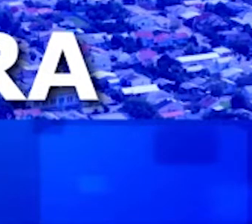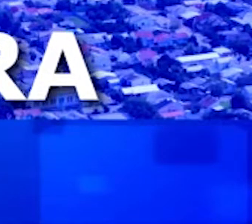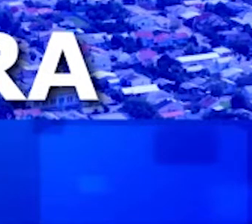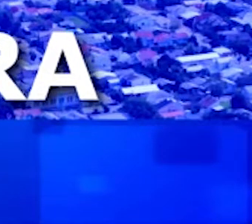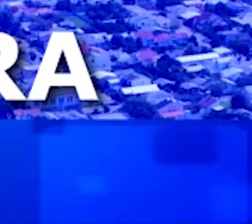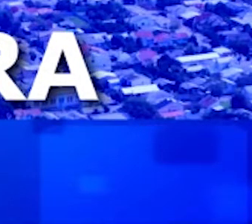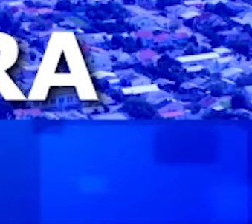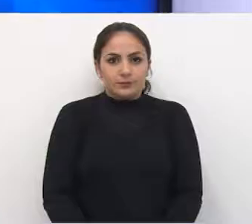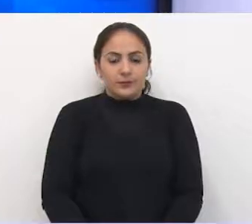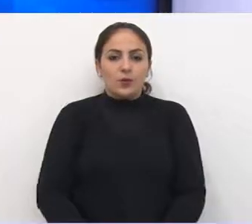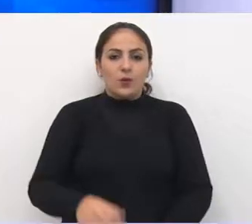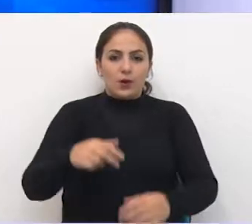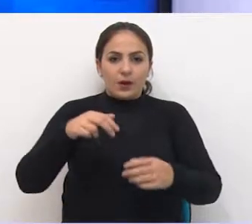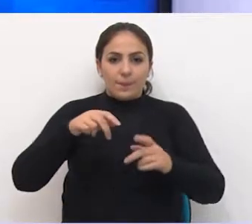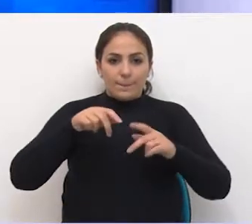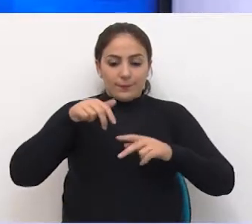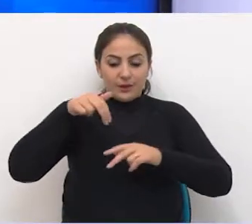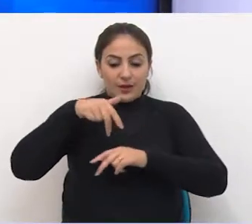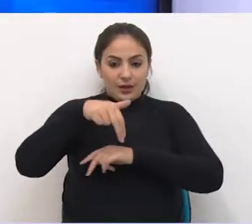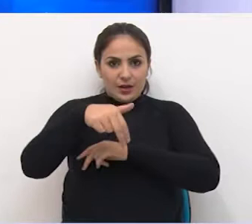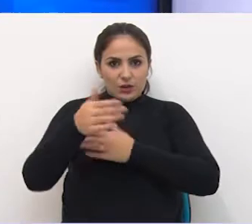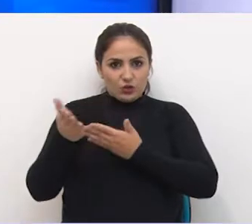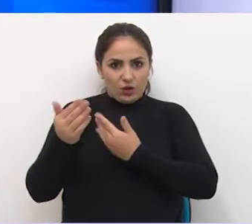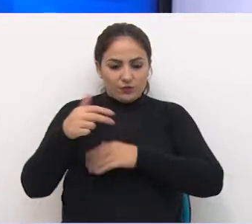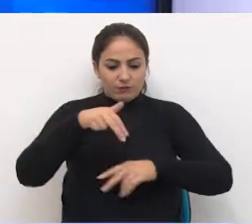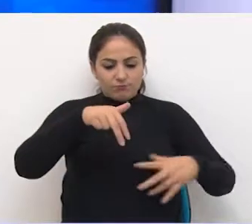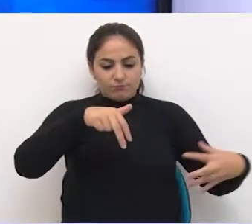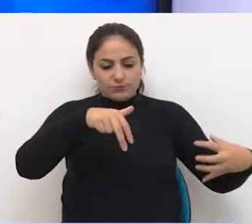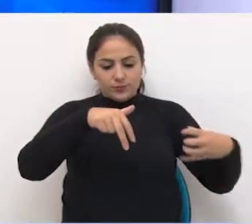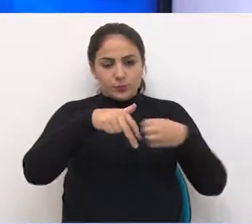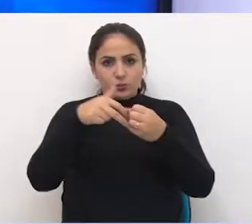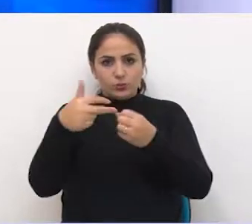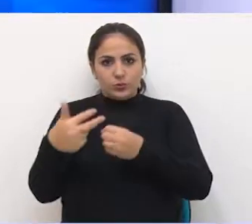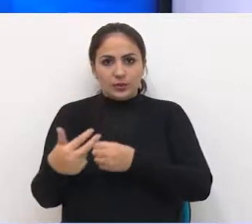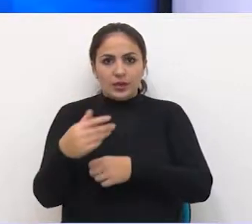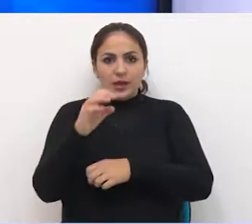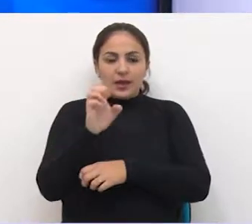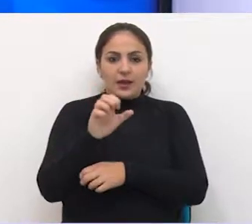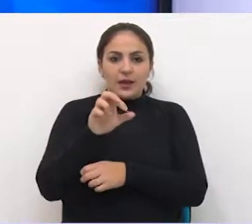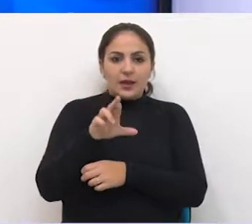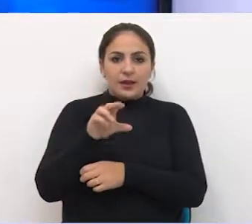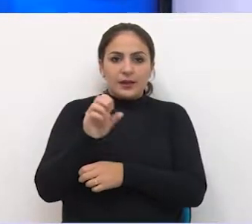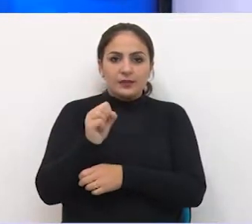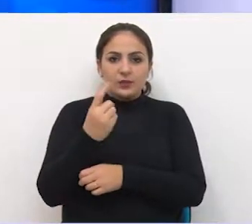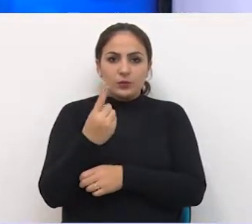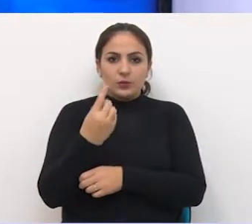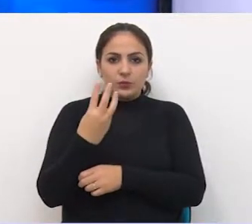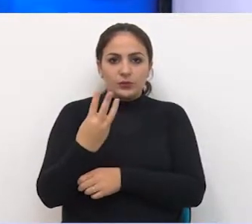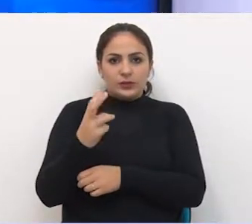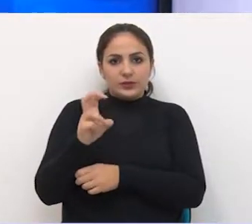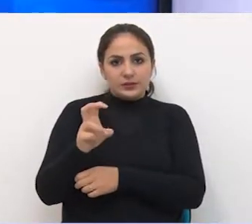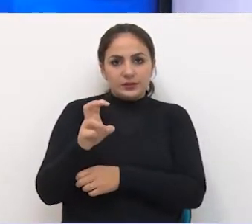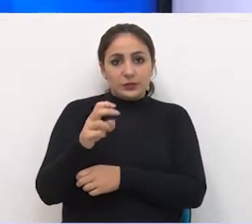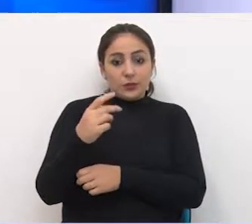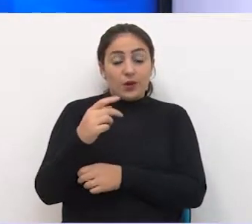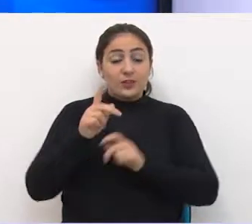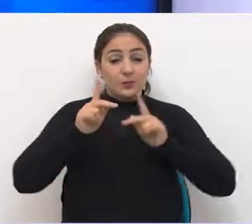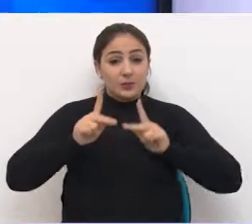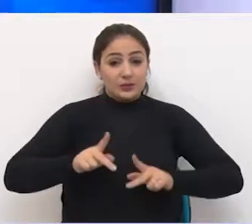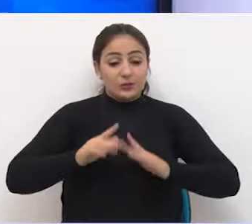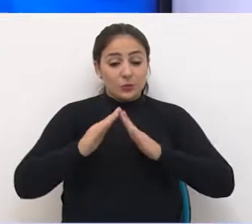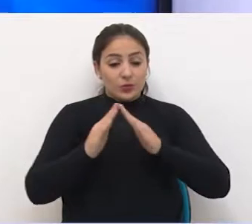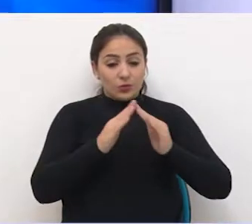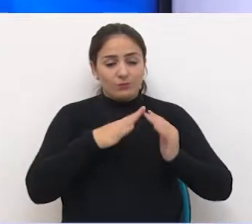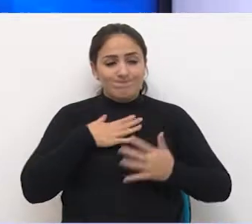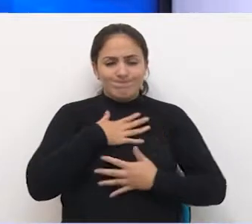O atropelamento de uma jovem na ERS 135 nesta semana revoltou os moradores da